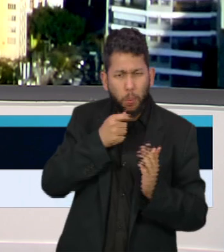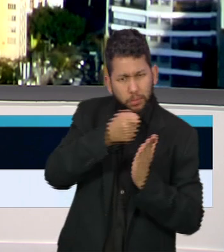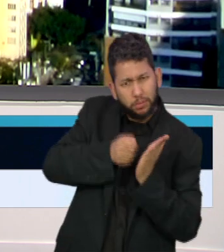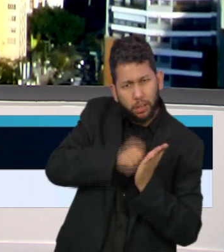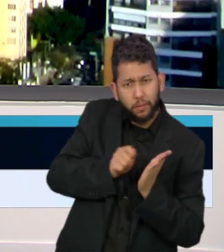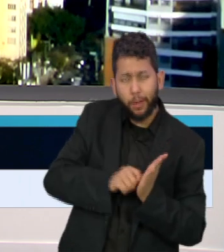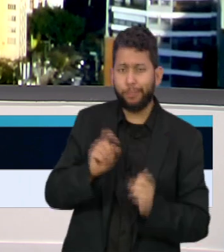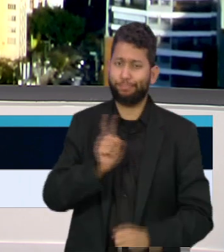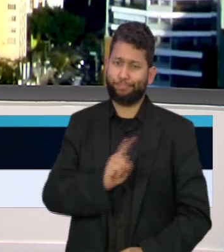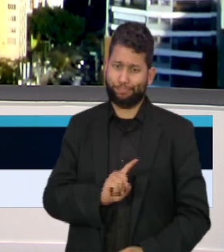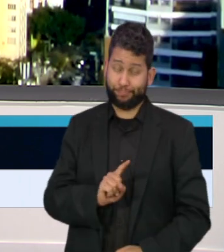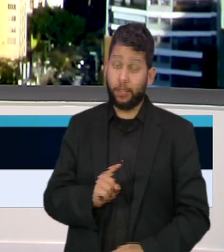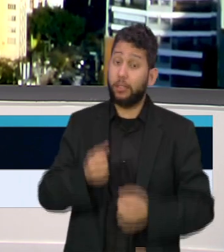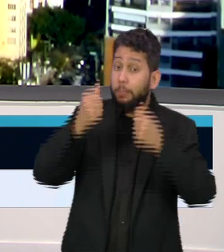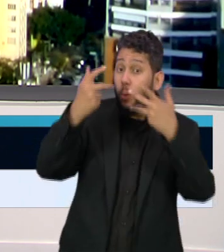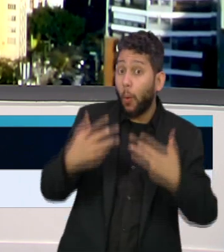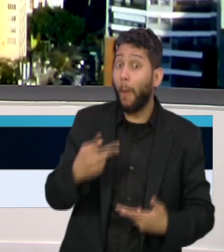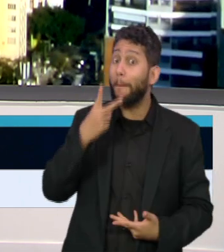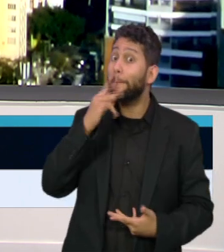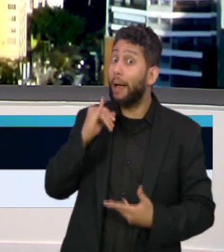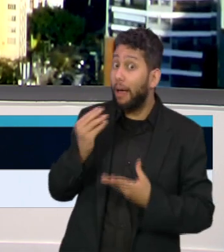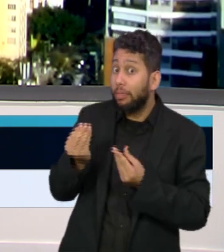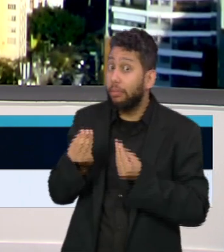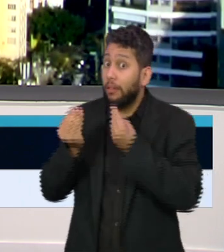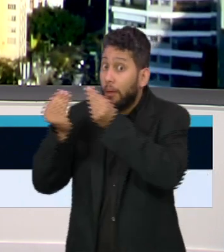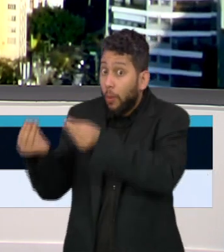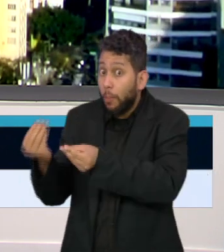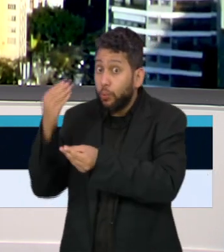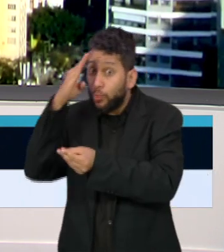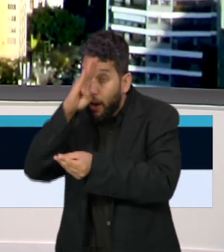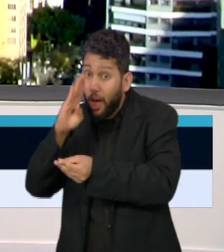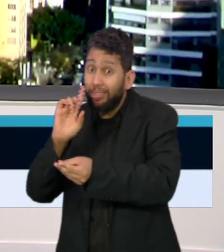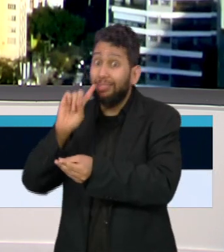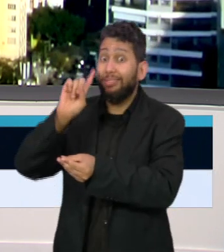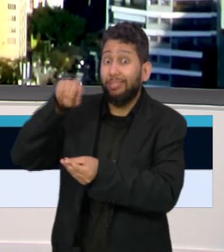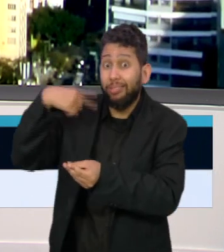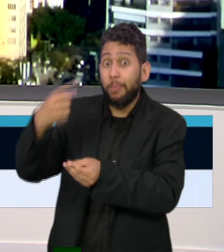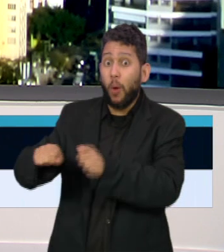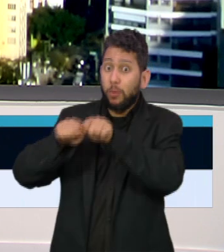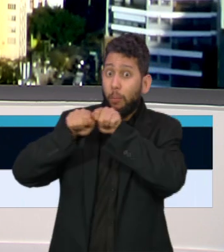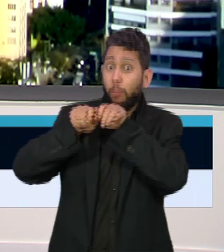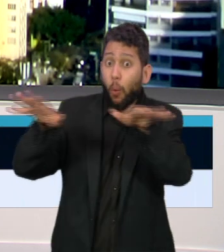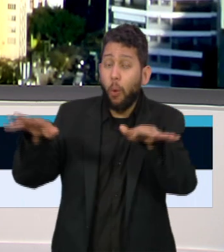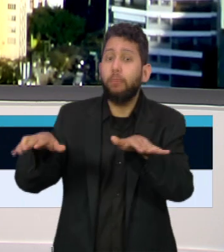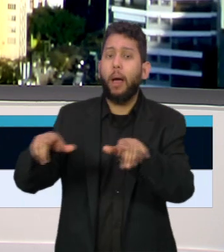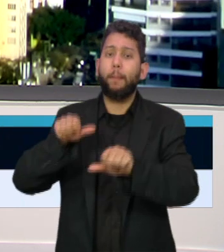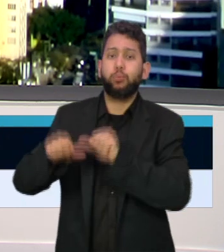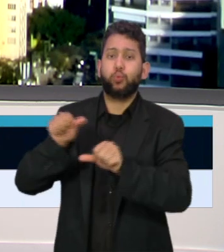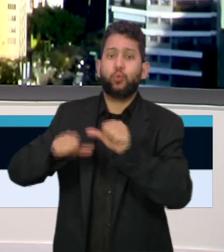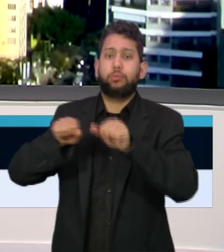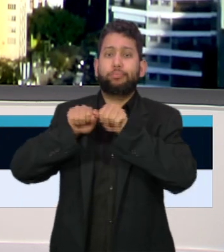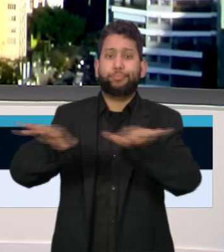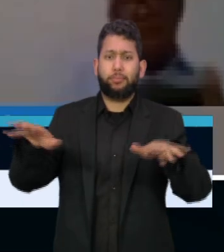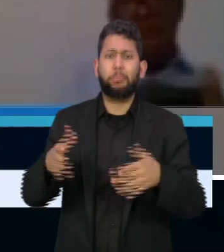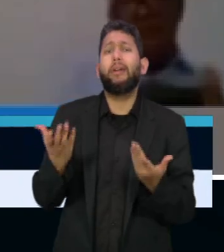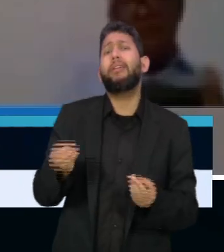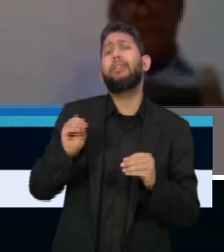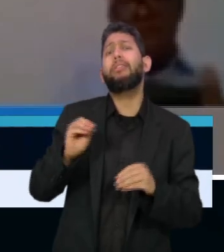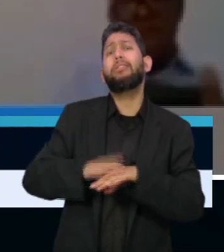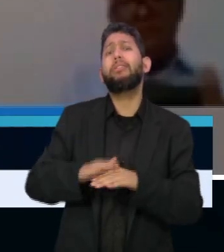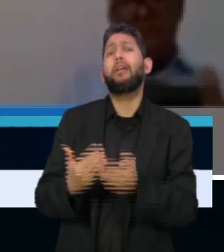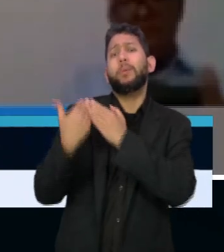enviou em formato Word para Bolsonaro, mas disse não ter como presumir quem seria o responsável pelas modificações.